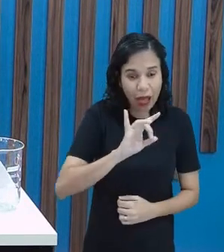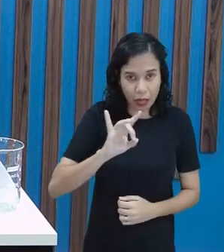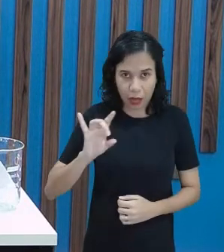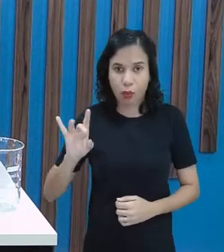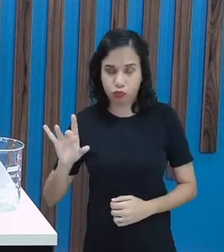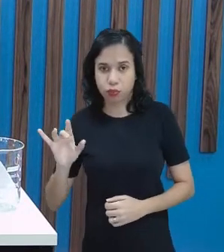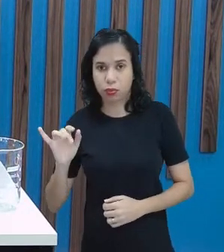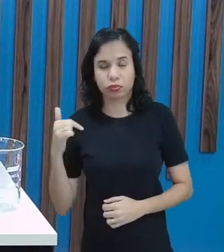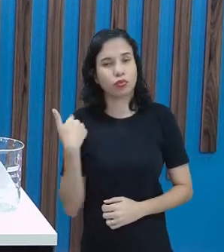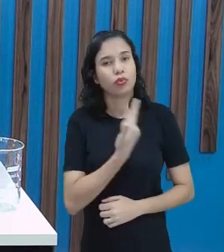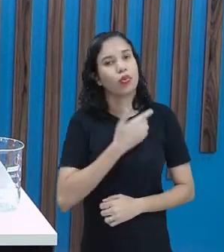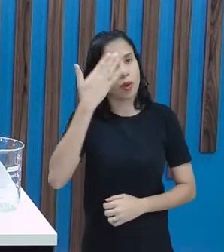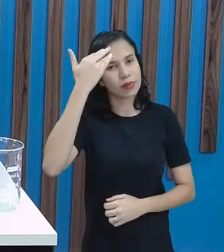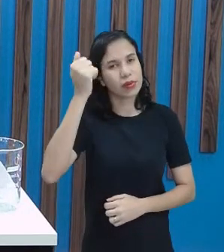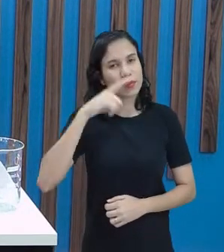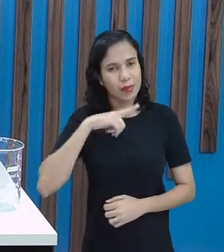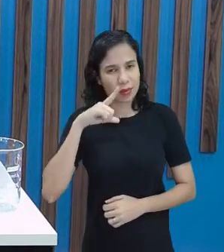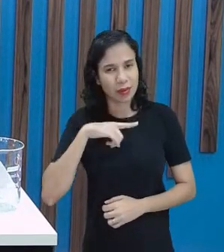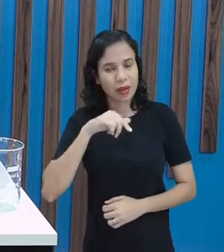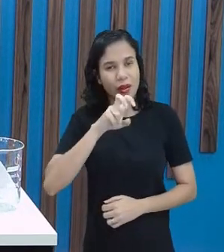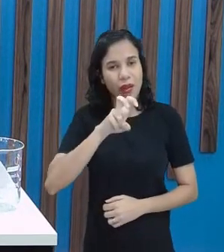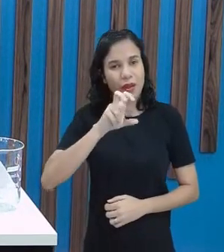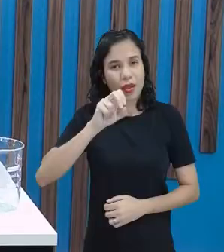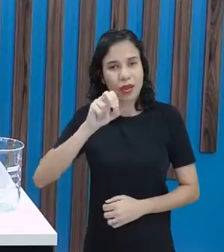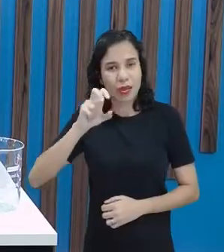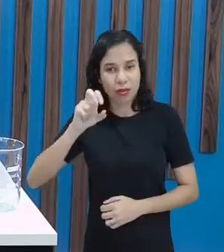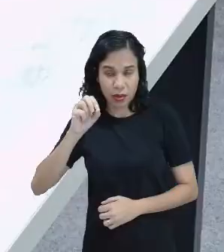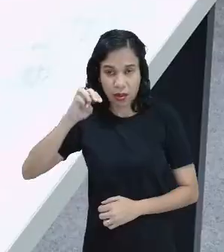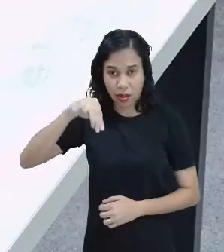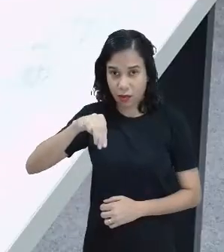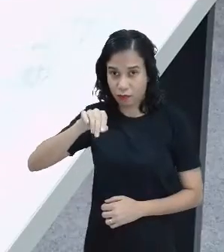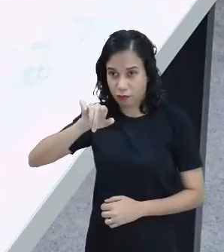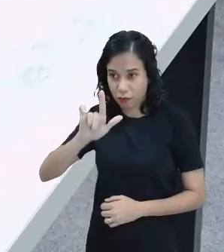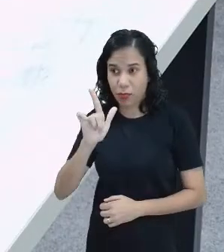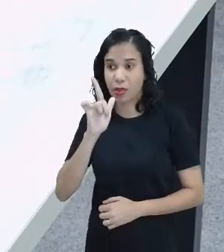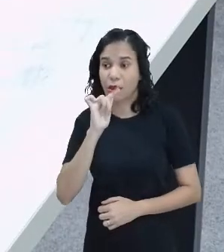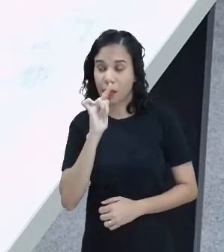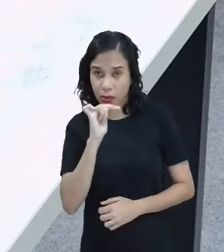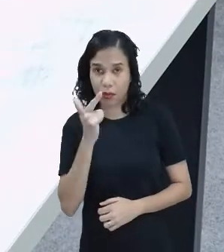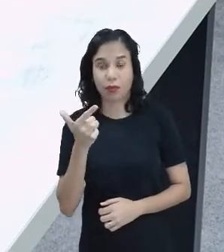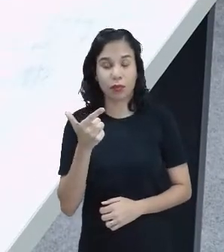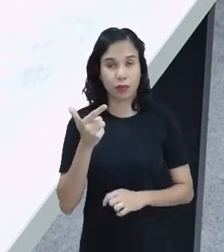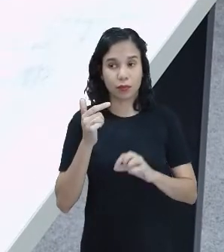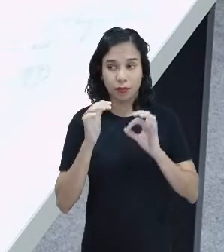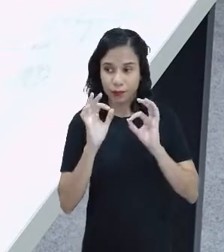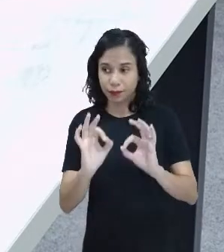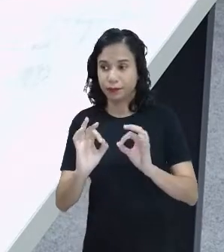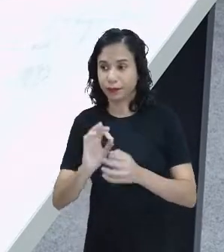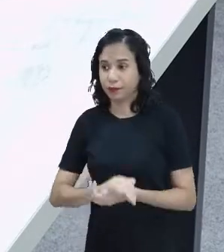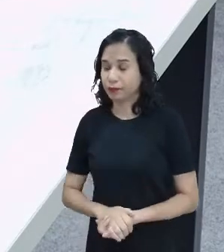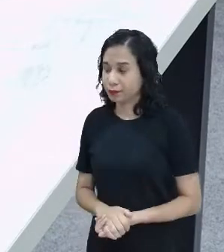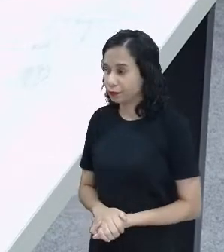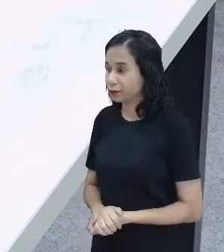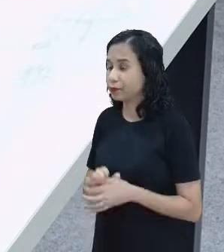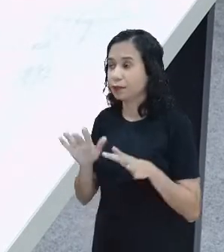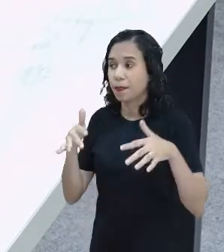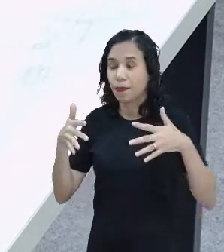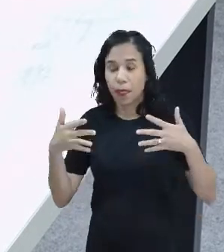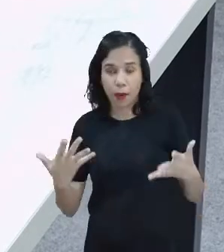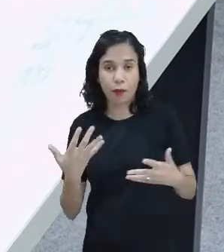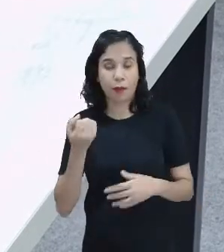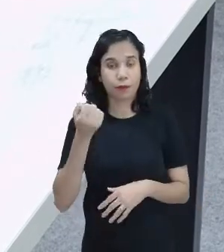mineral dessa, a gente sabe que tem 500 ml de água, ou 500 ml, tá? Então,